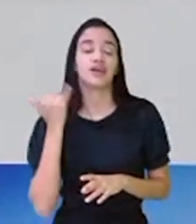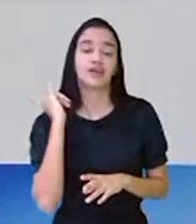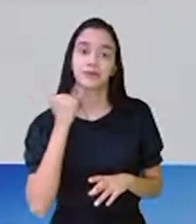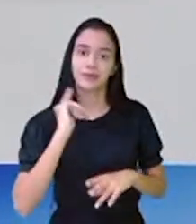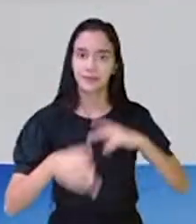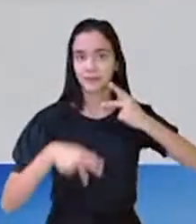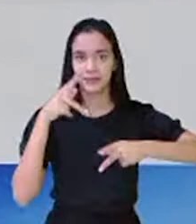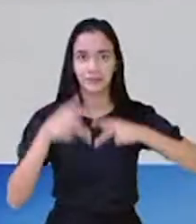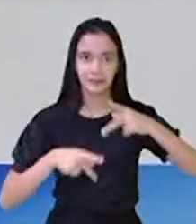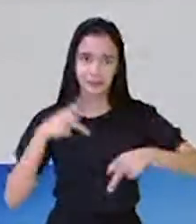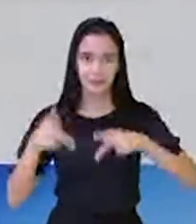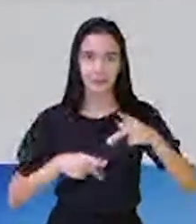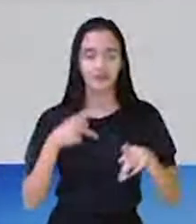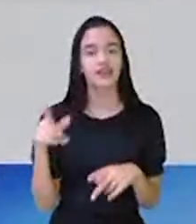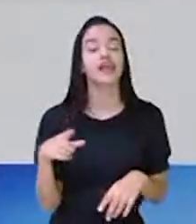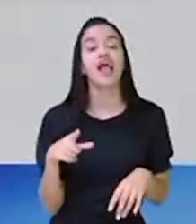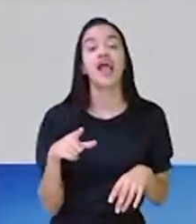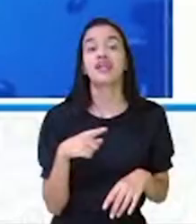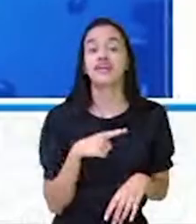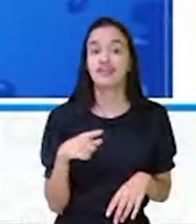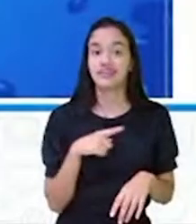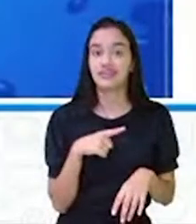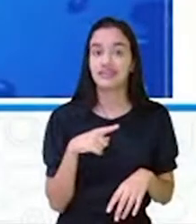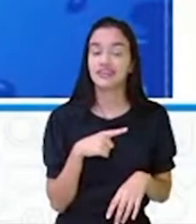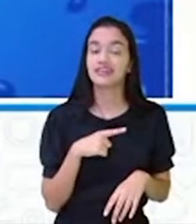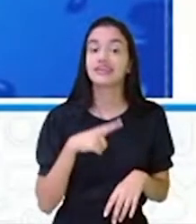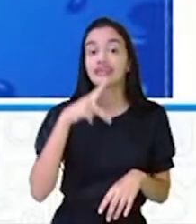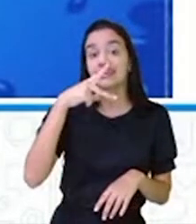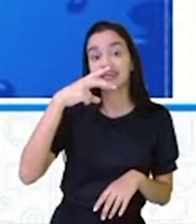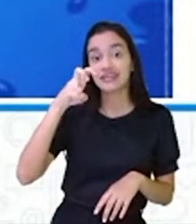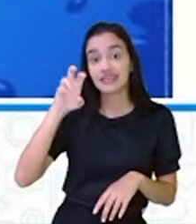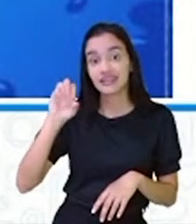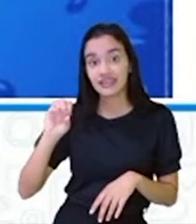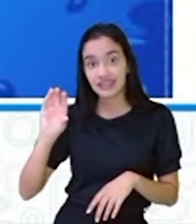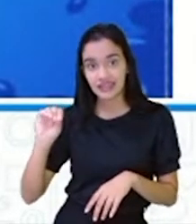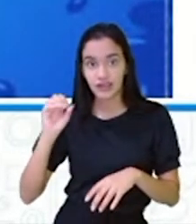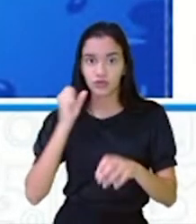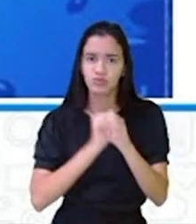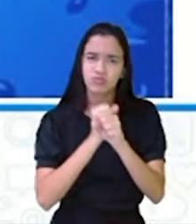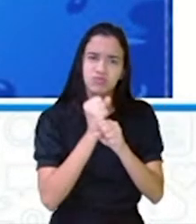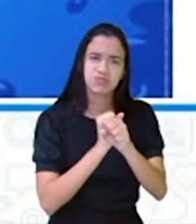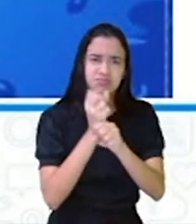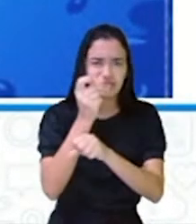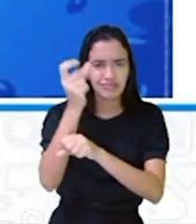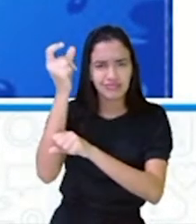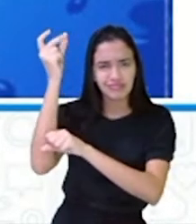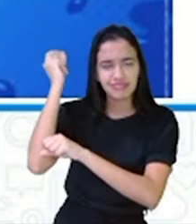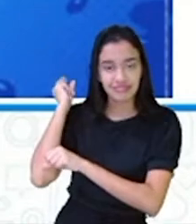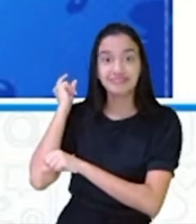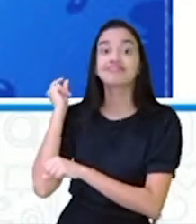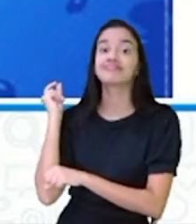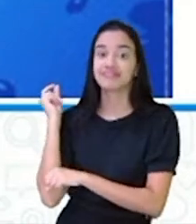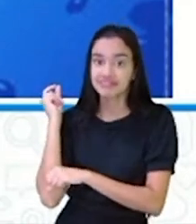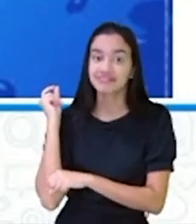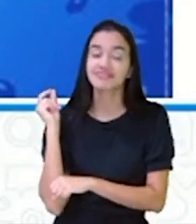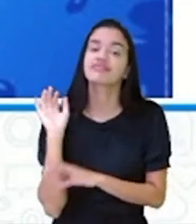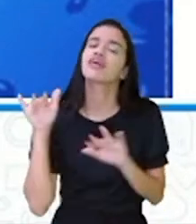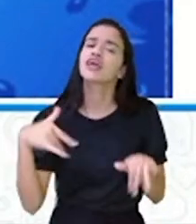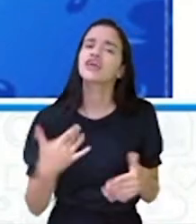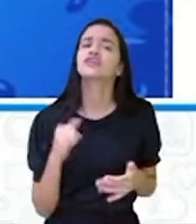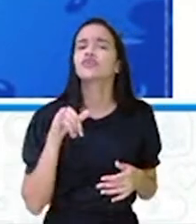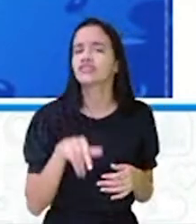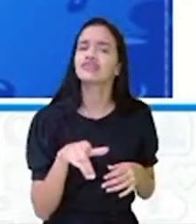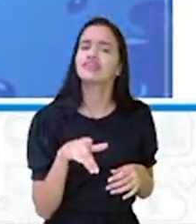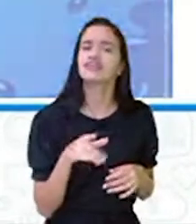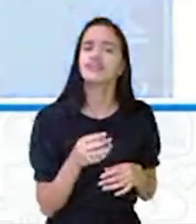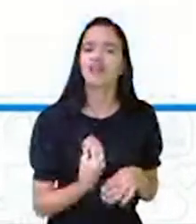populares, eles têm mais de 500 anos. Eles existem há mais de 500 anos. Então, se